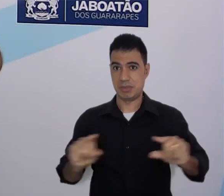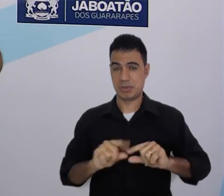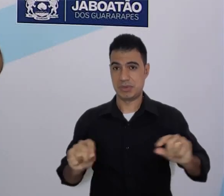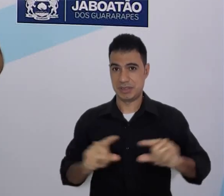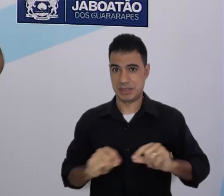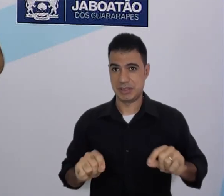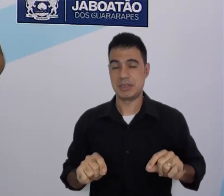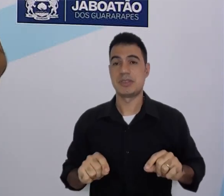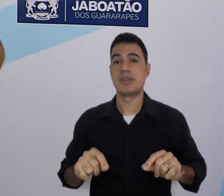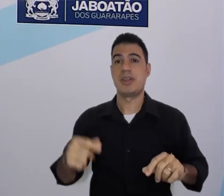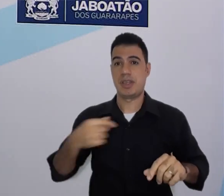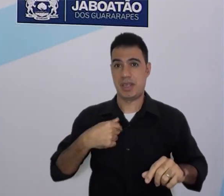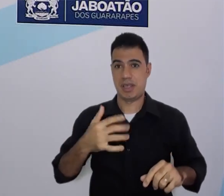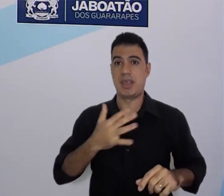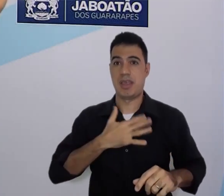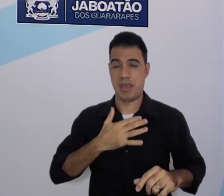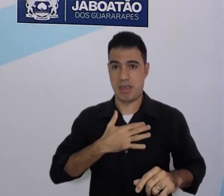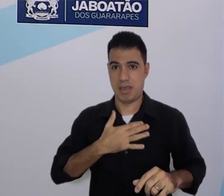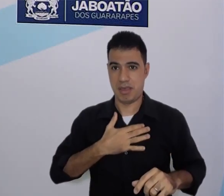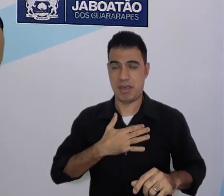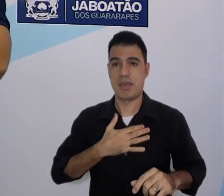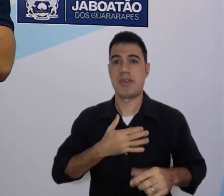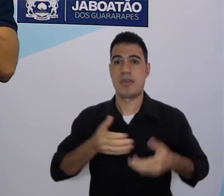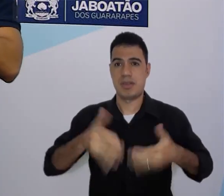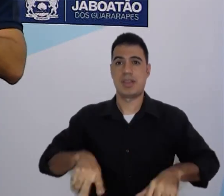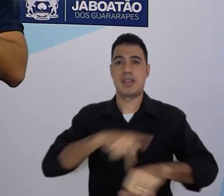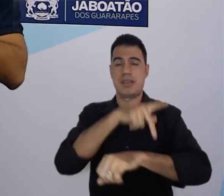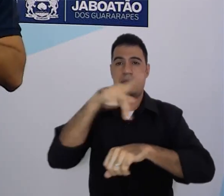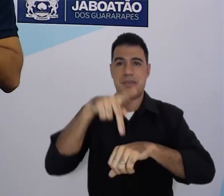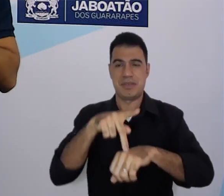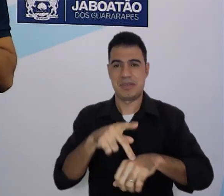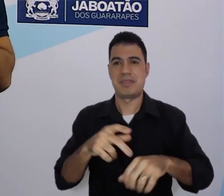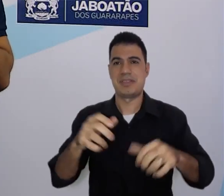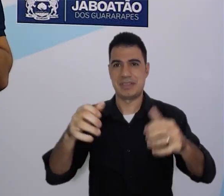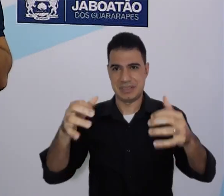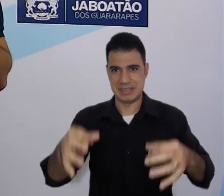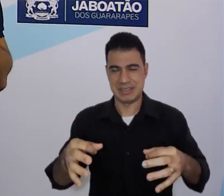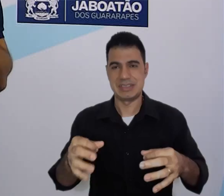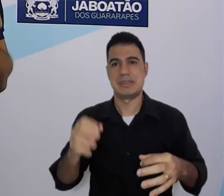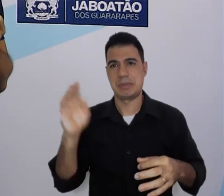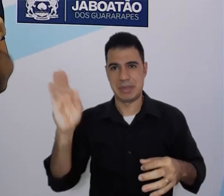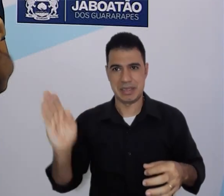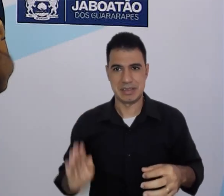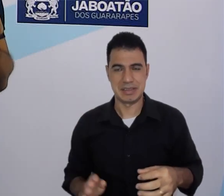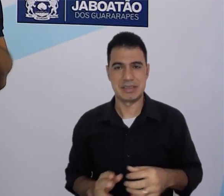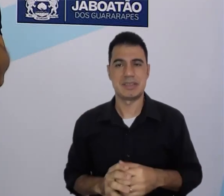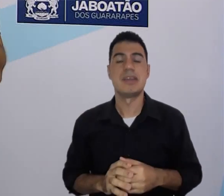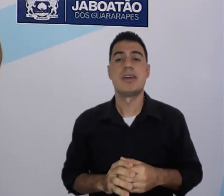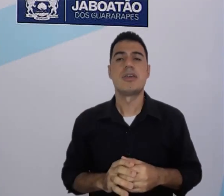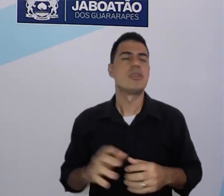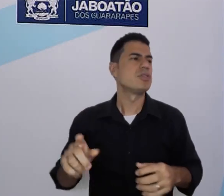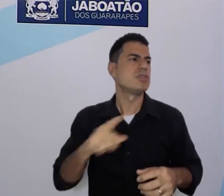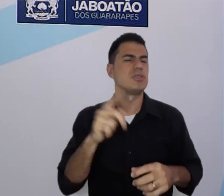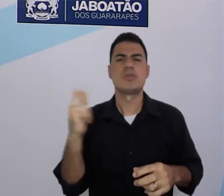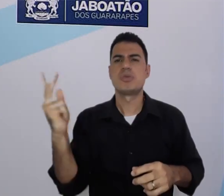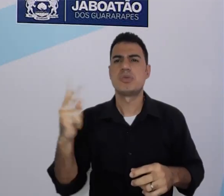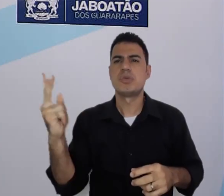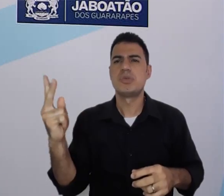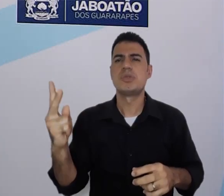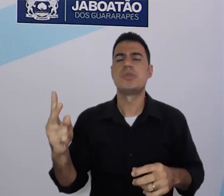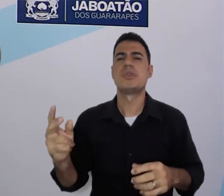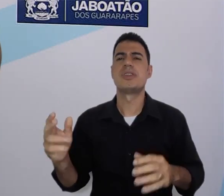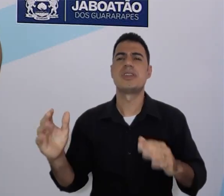am Brazilian. Percebam aí que já muda. Seia is 14. Shun is